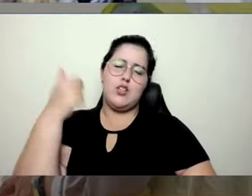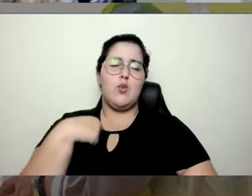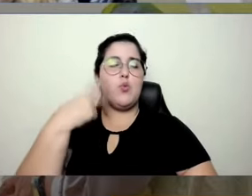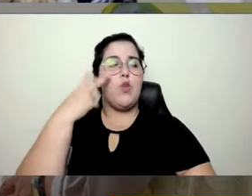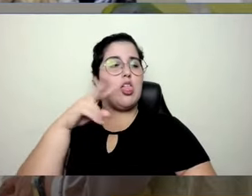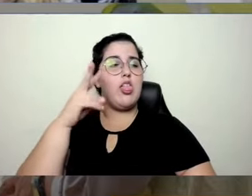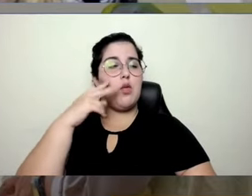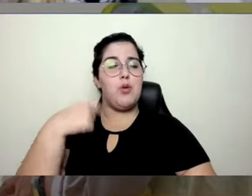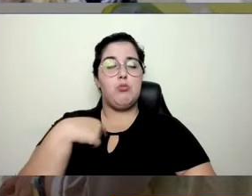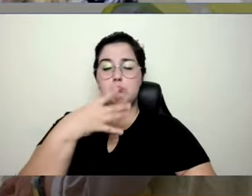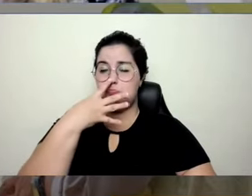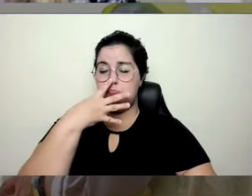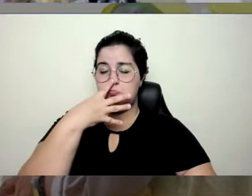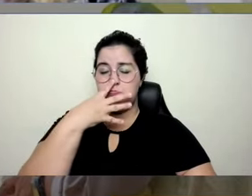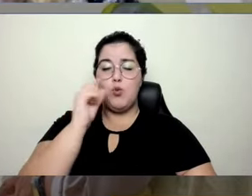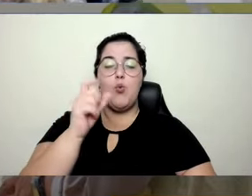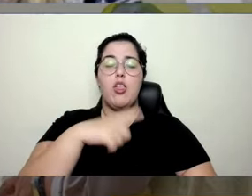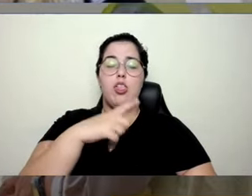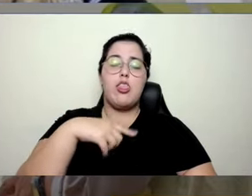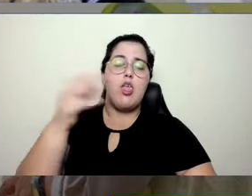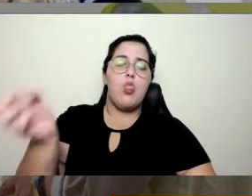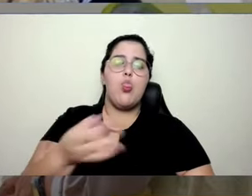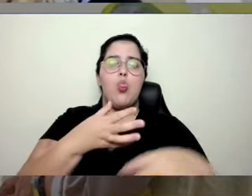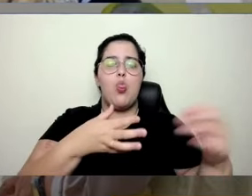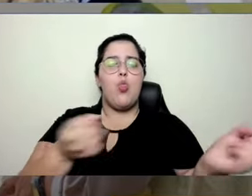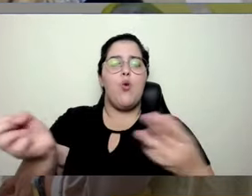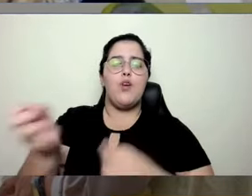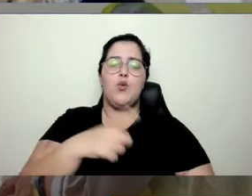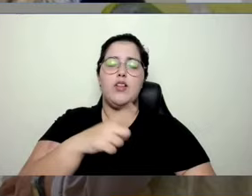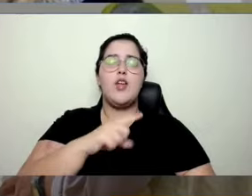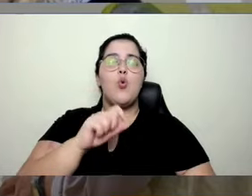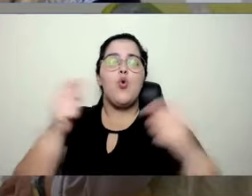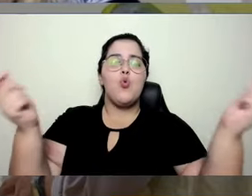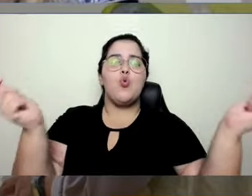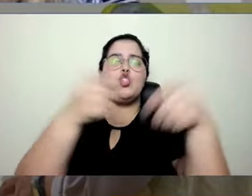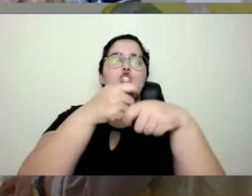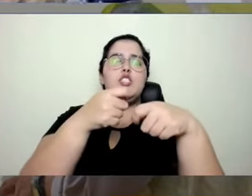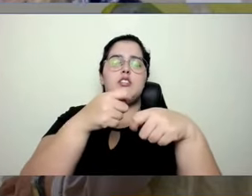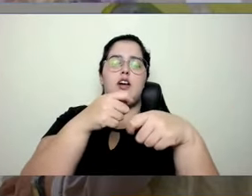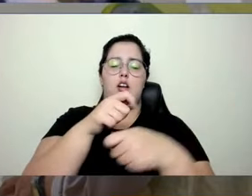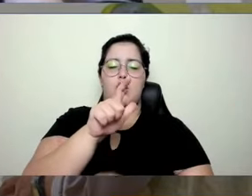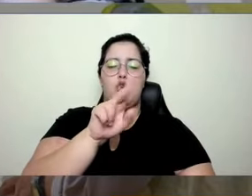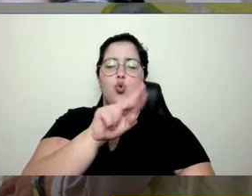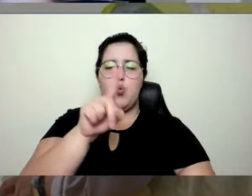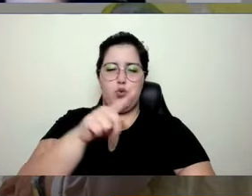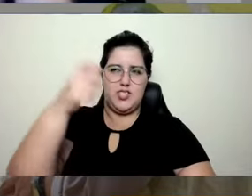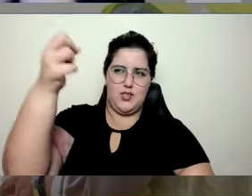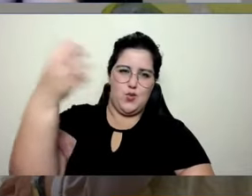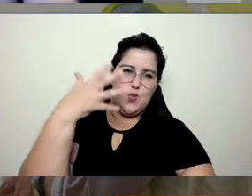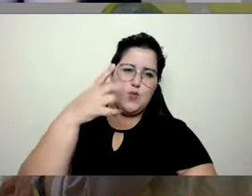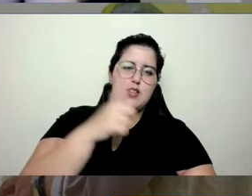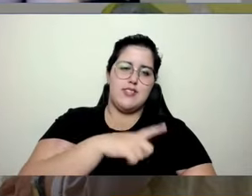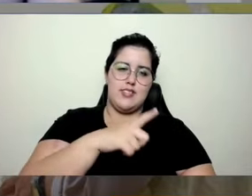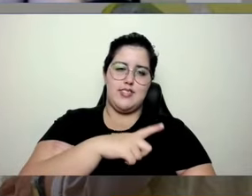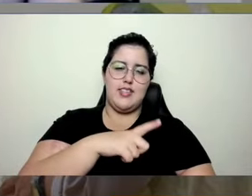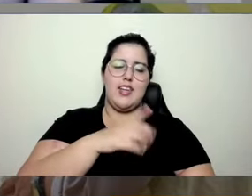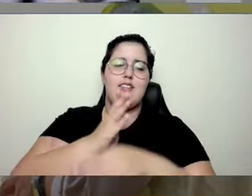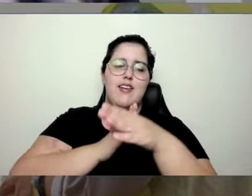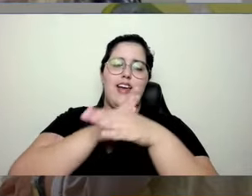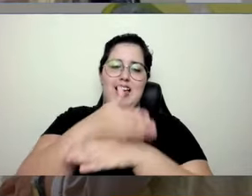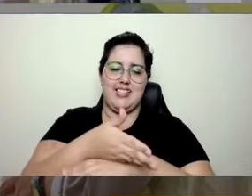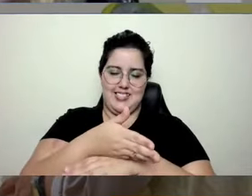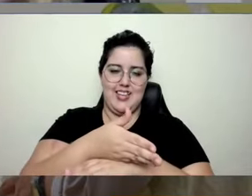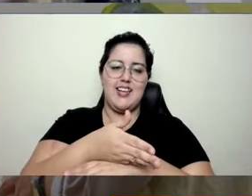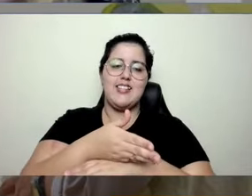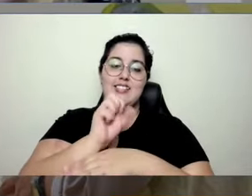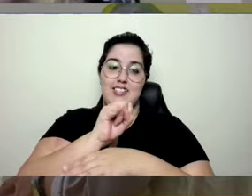super inovador, bacana, as cortinas de luz, né, que você, quando ia acessar uma máquina, se